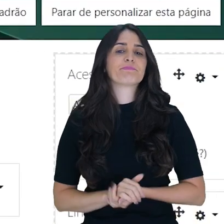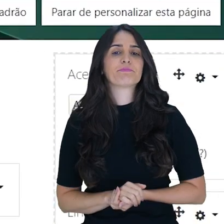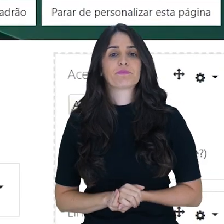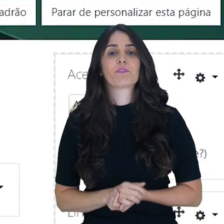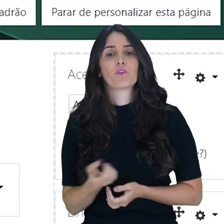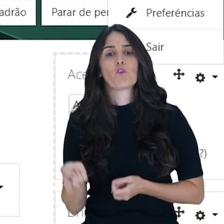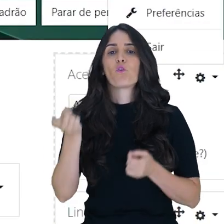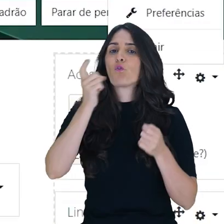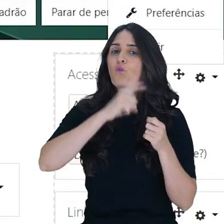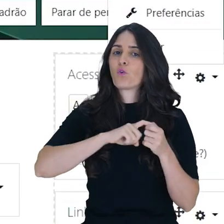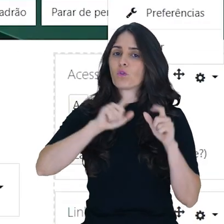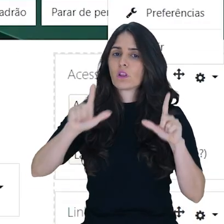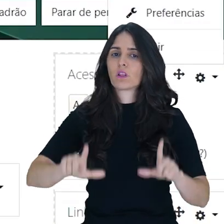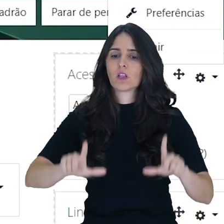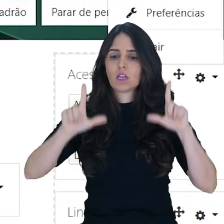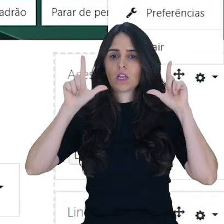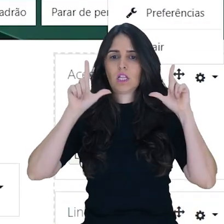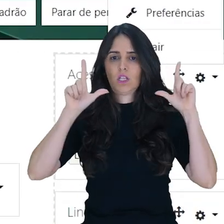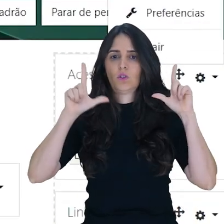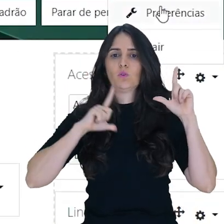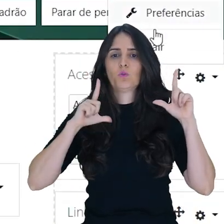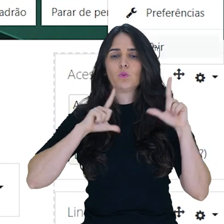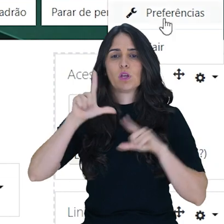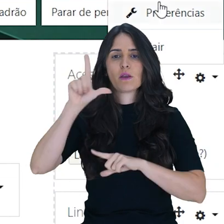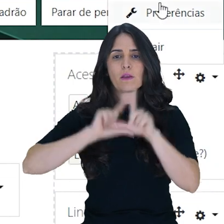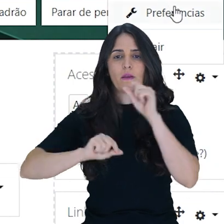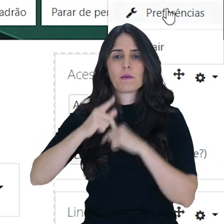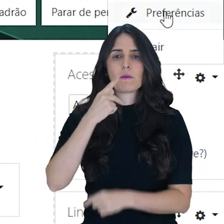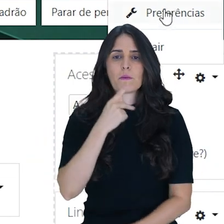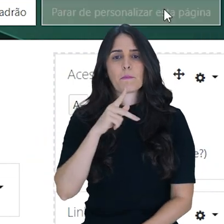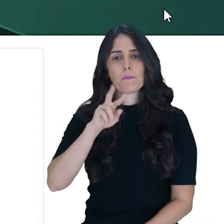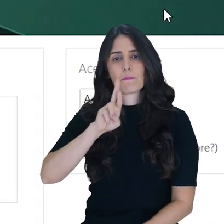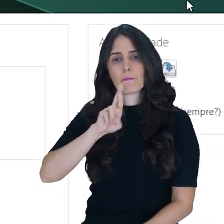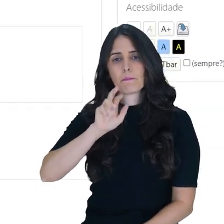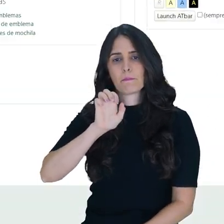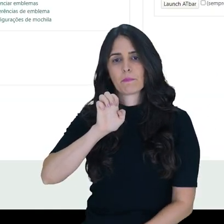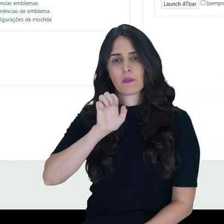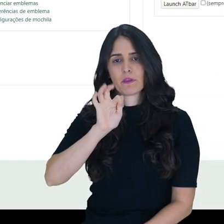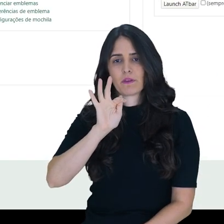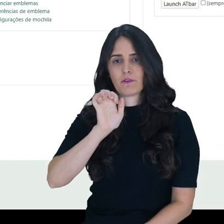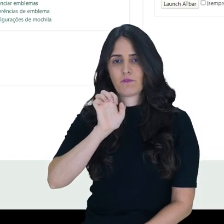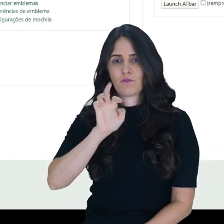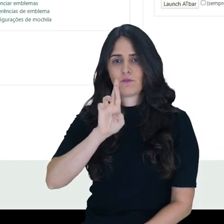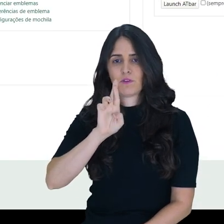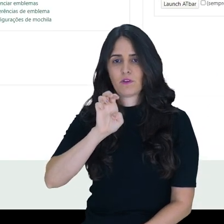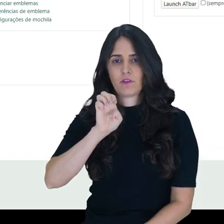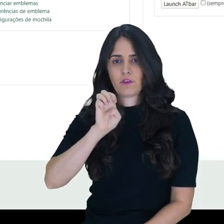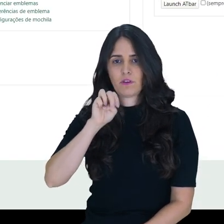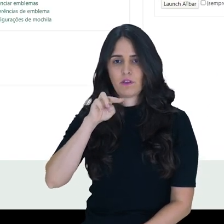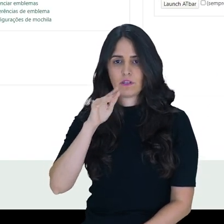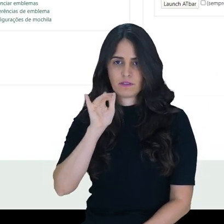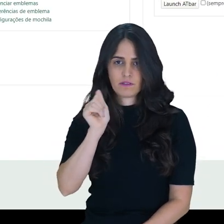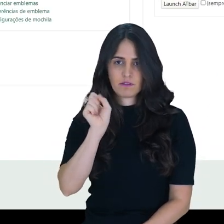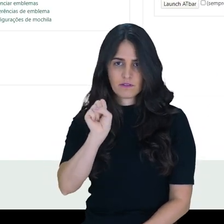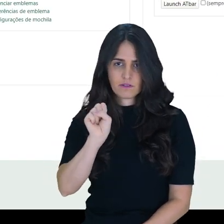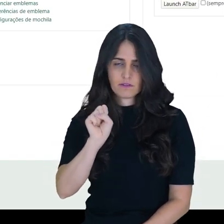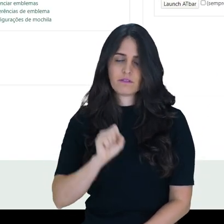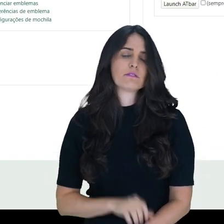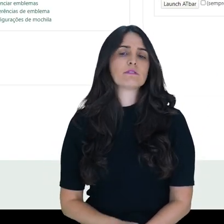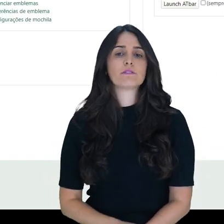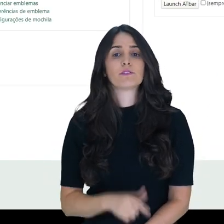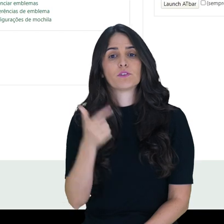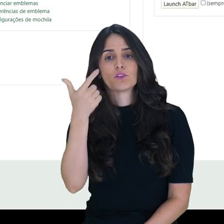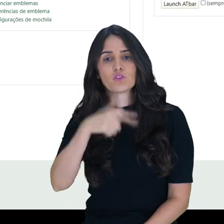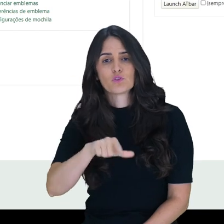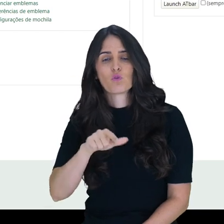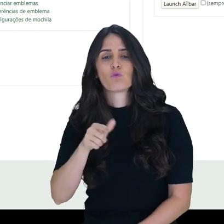vamos de novo no menu do seu perfil e vamos direto em preferências. Então observe que aqui podemos novamente